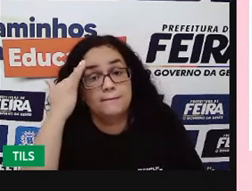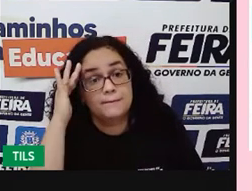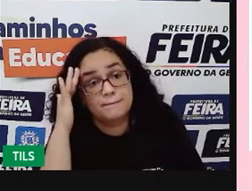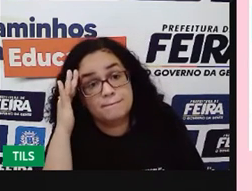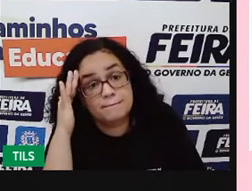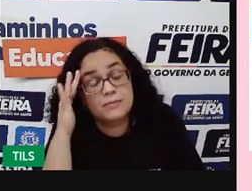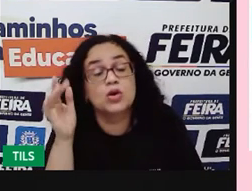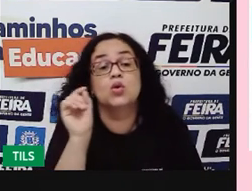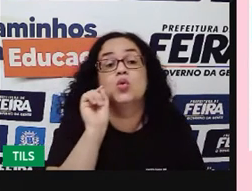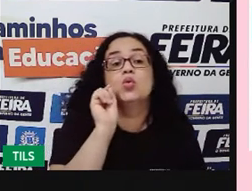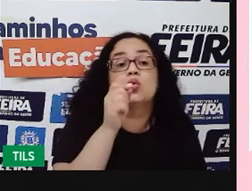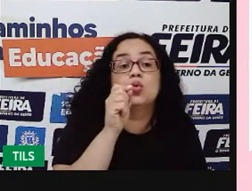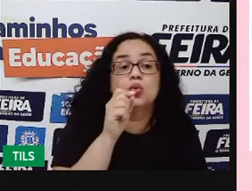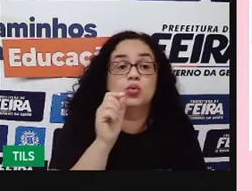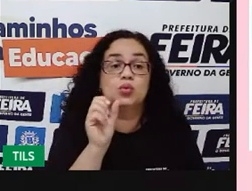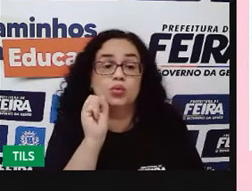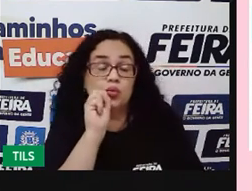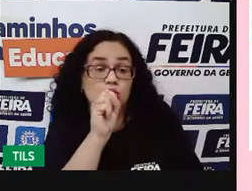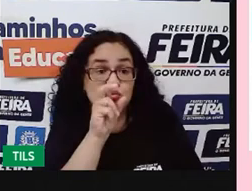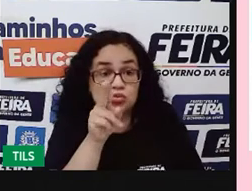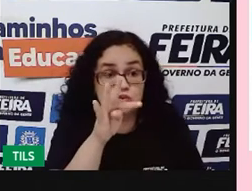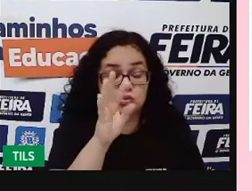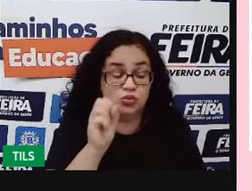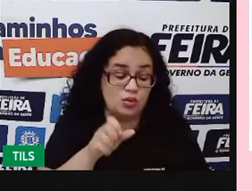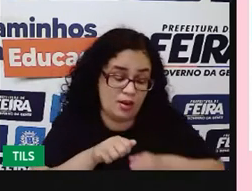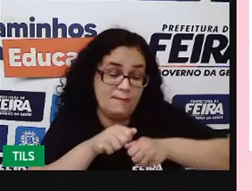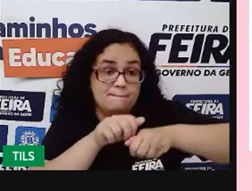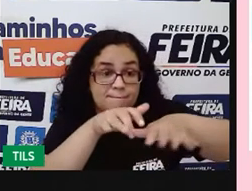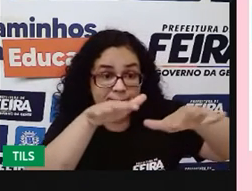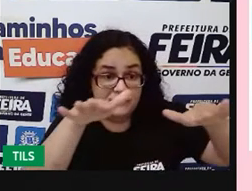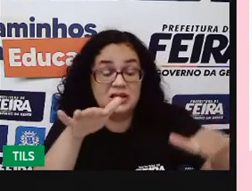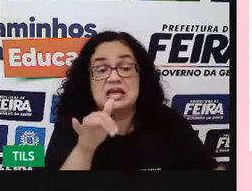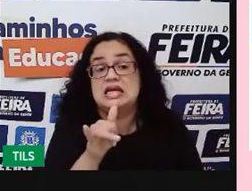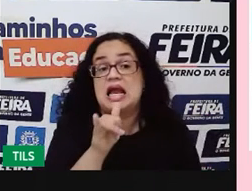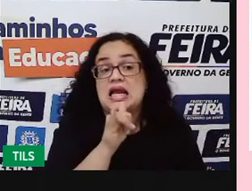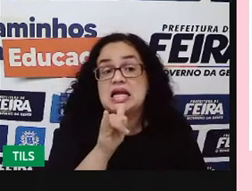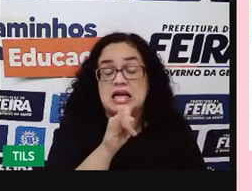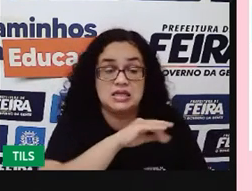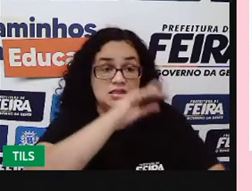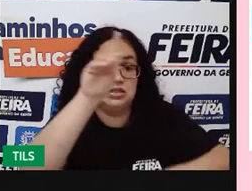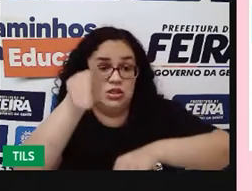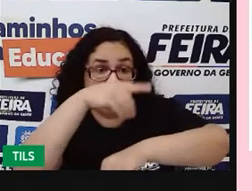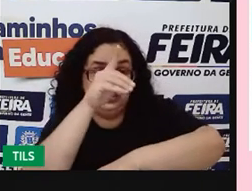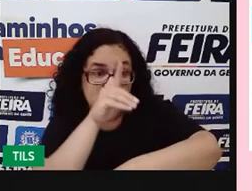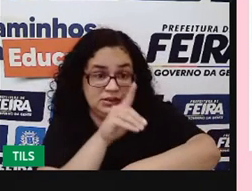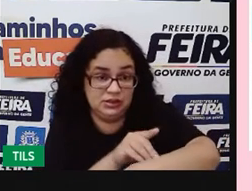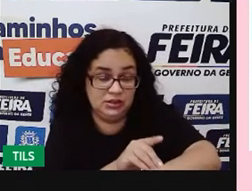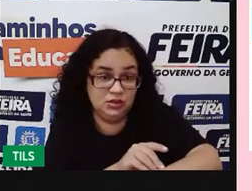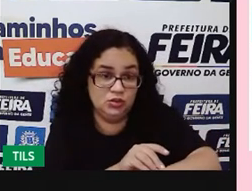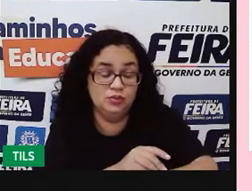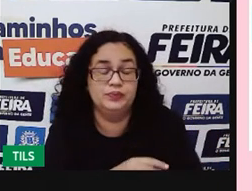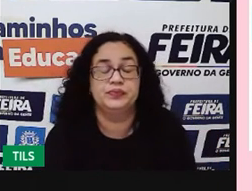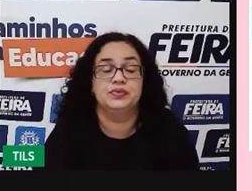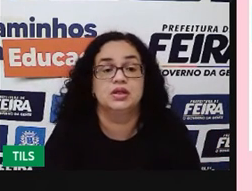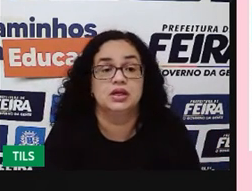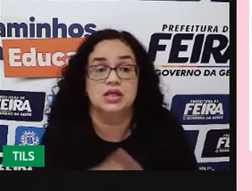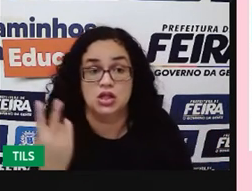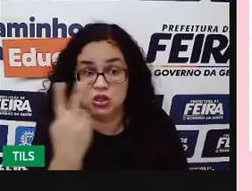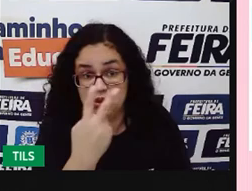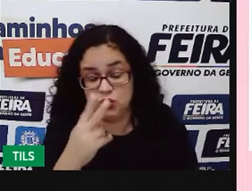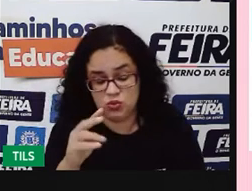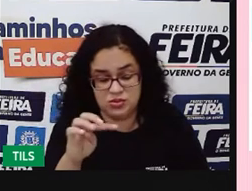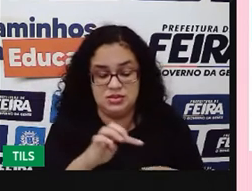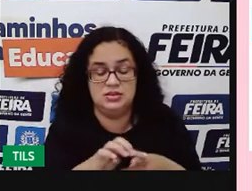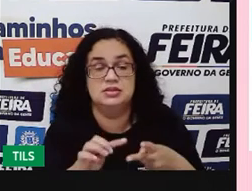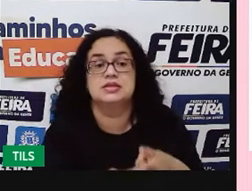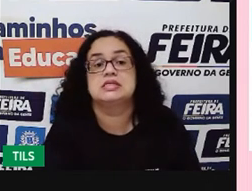a definição de surto e epidemia com o exemplo da dengue. Então, a gente observa o quê? Que esses dois exemplos